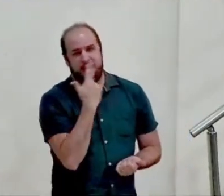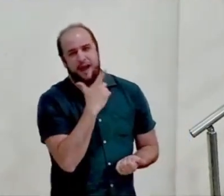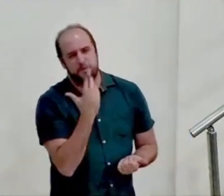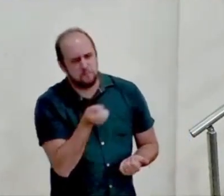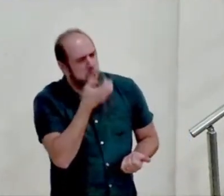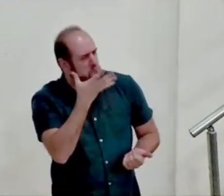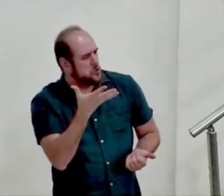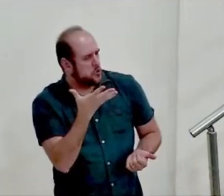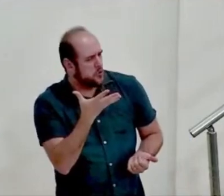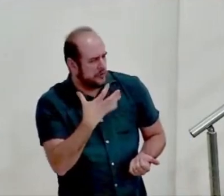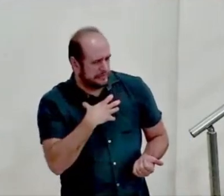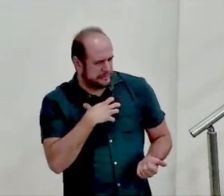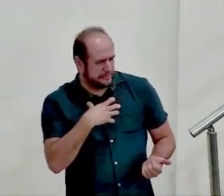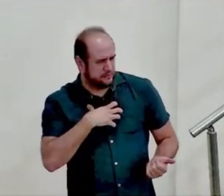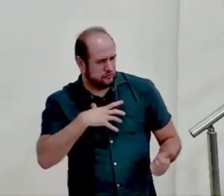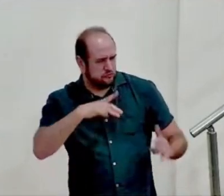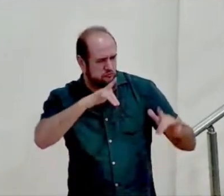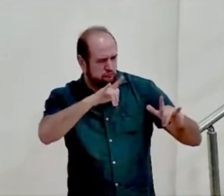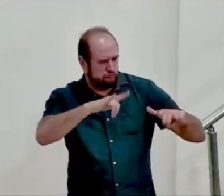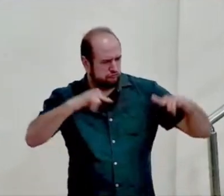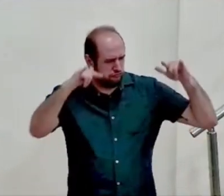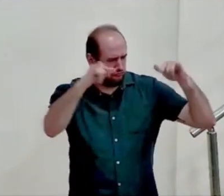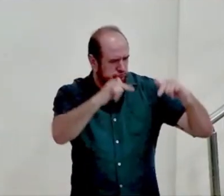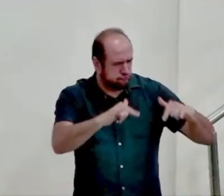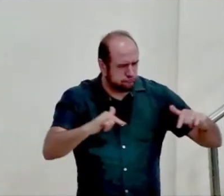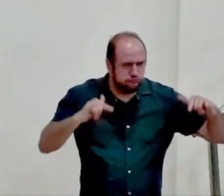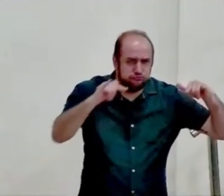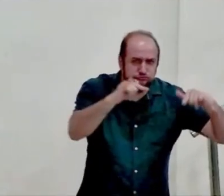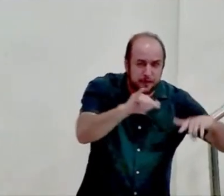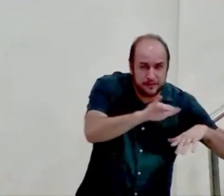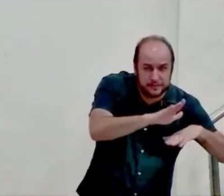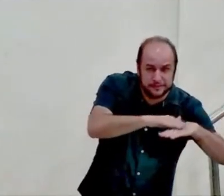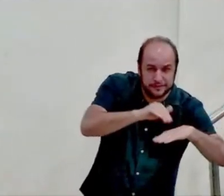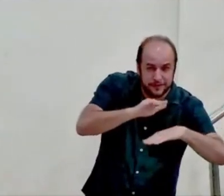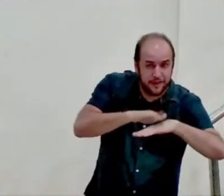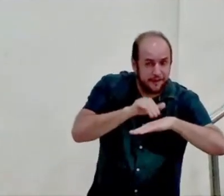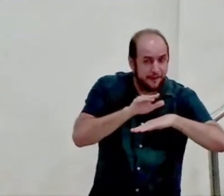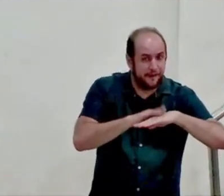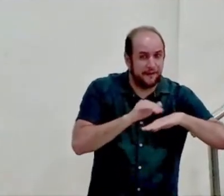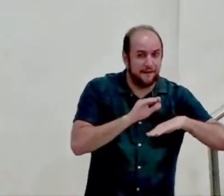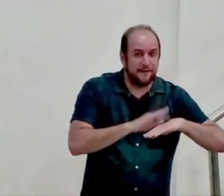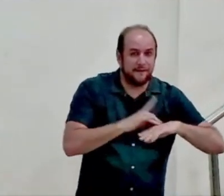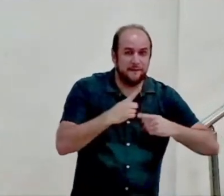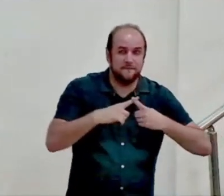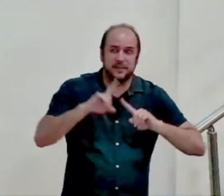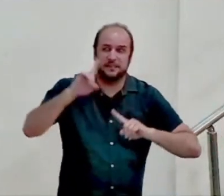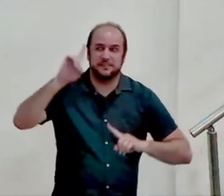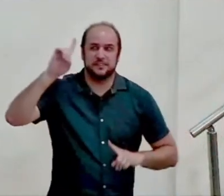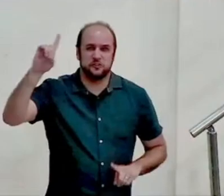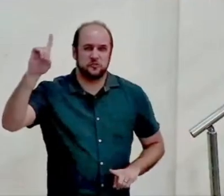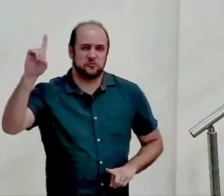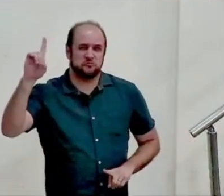e atraentes que talvez o seu senhor chama de abomináveis